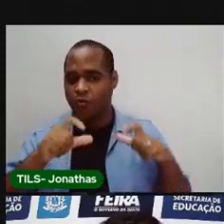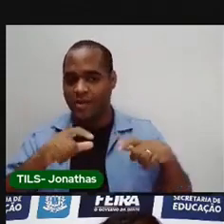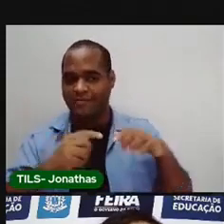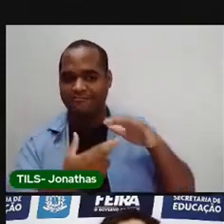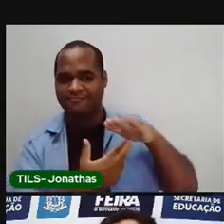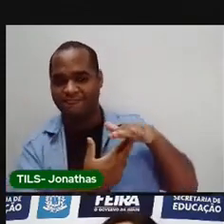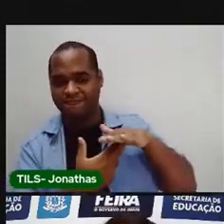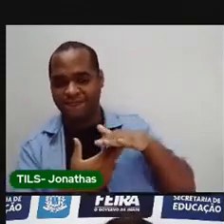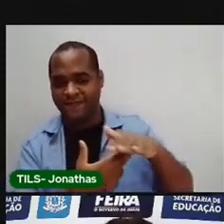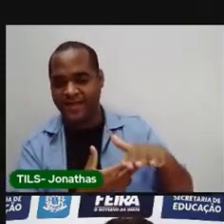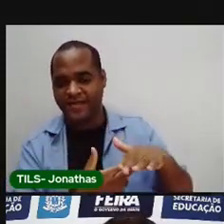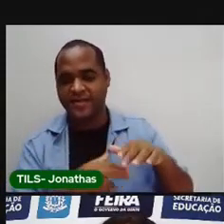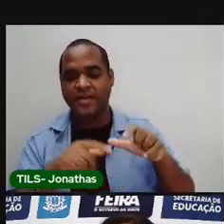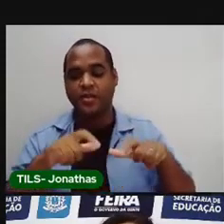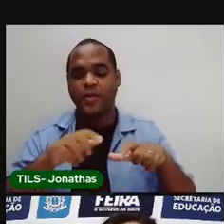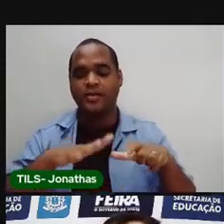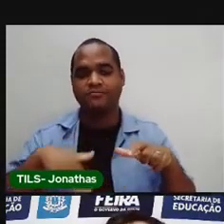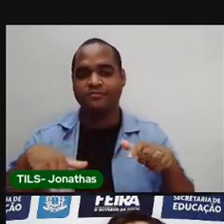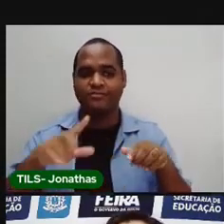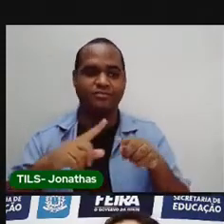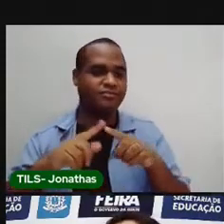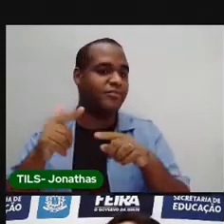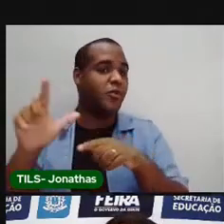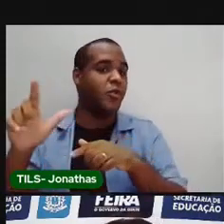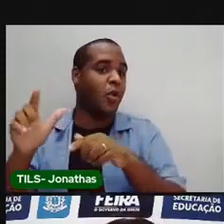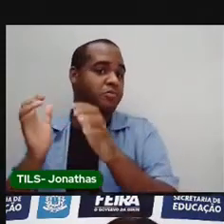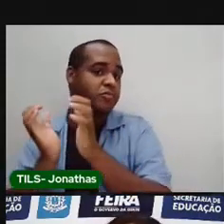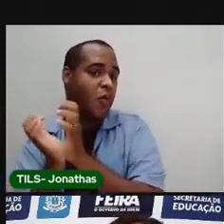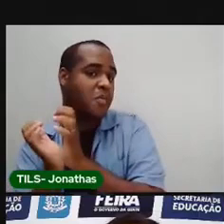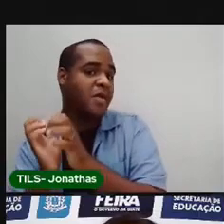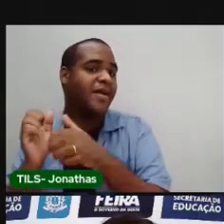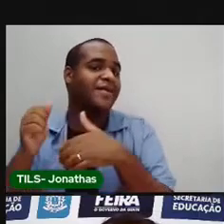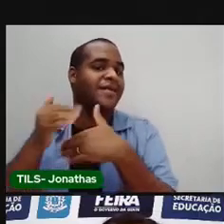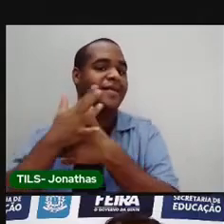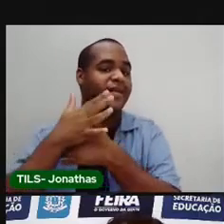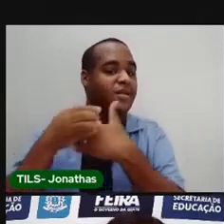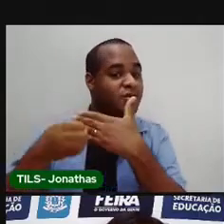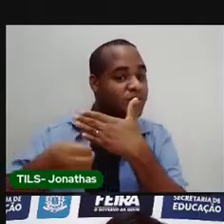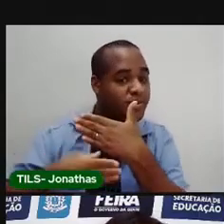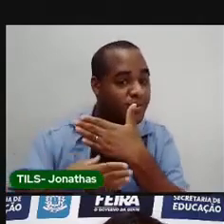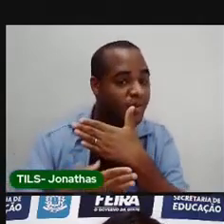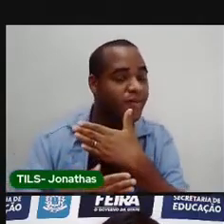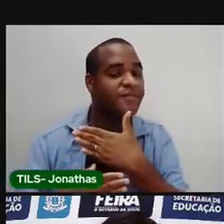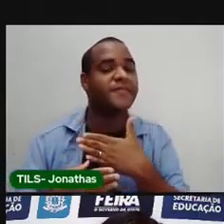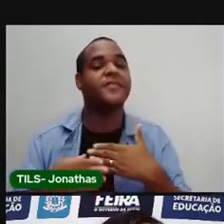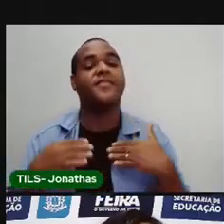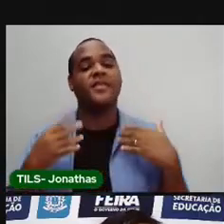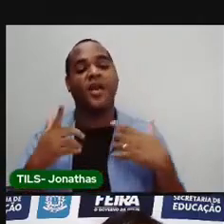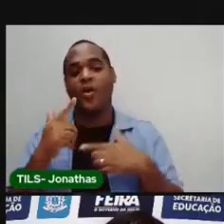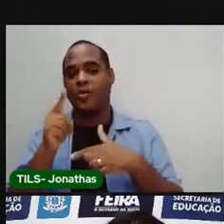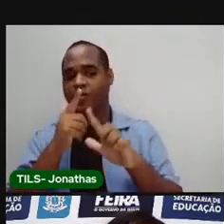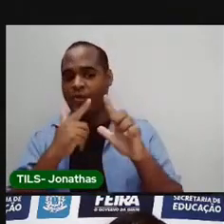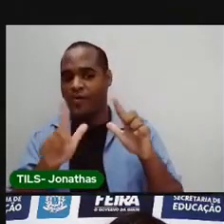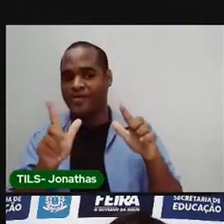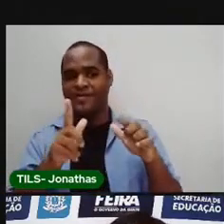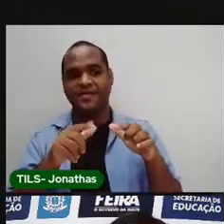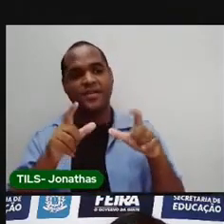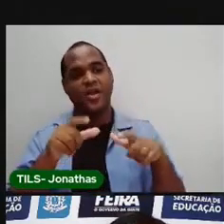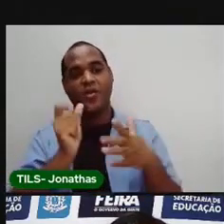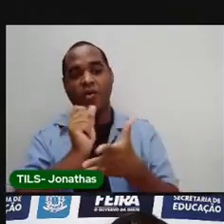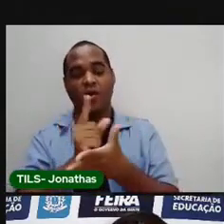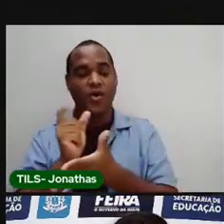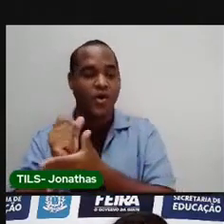feirinha do Tompa, da Estação Nova, da Cidade Nova. As feiras que a gente vai encontrar frutas e